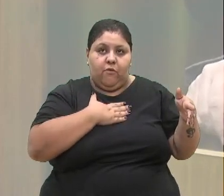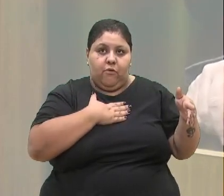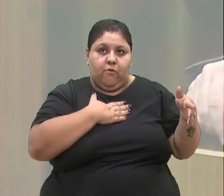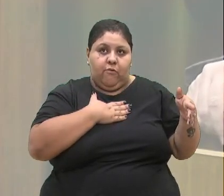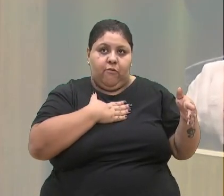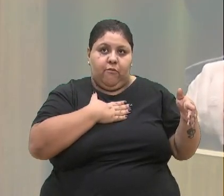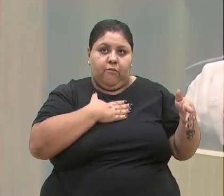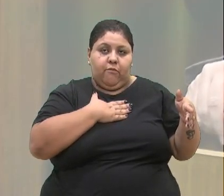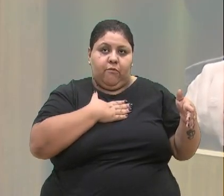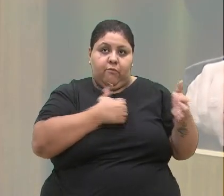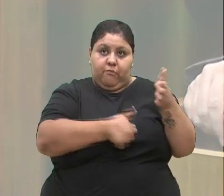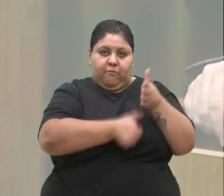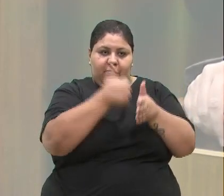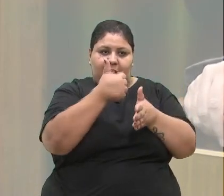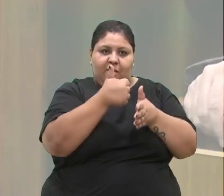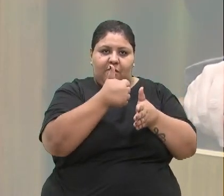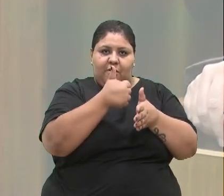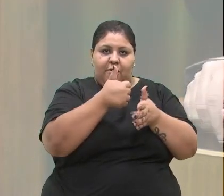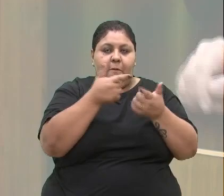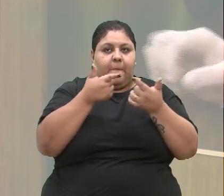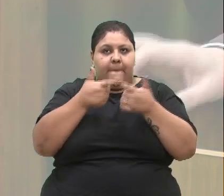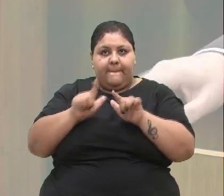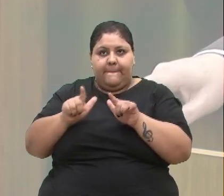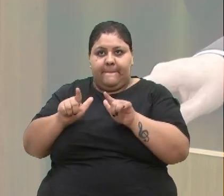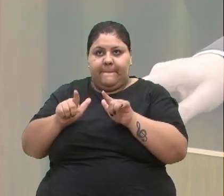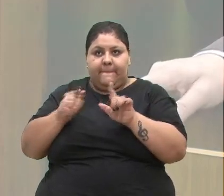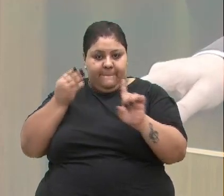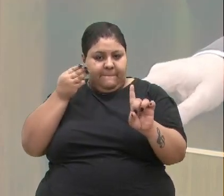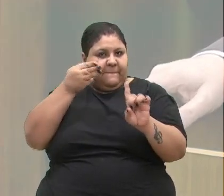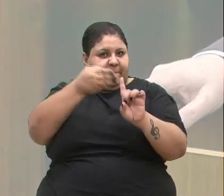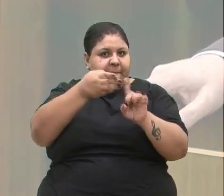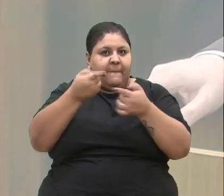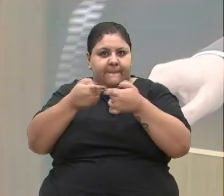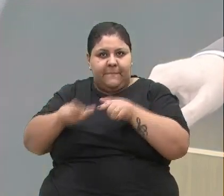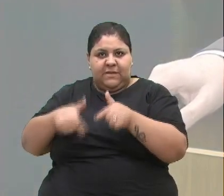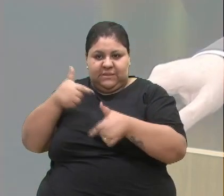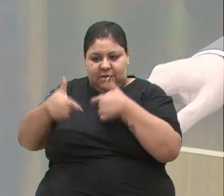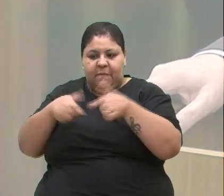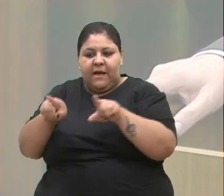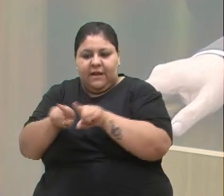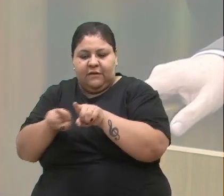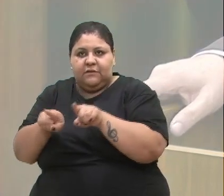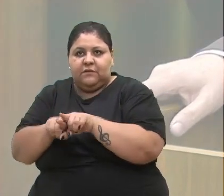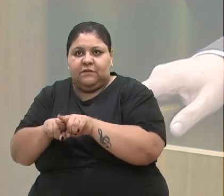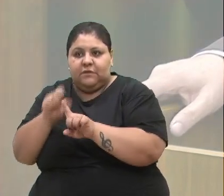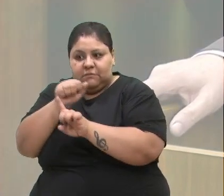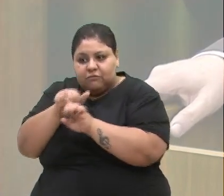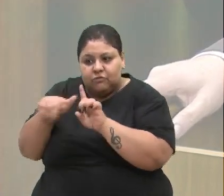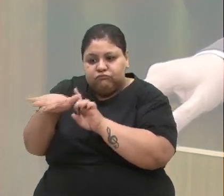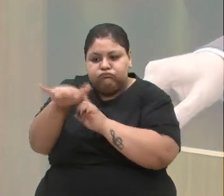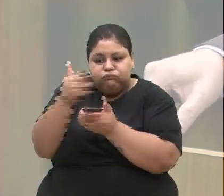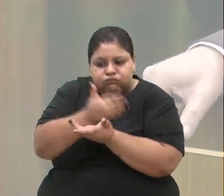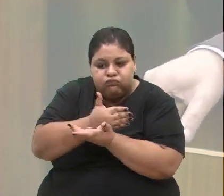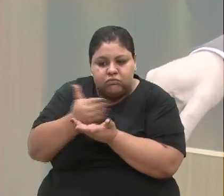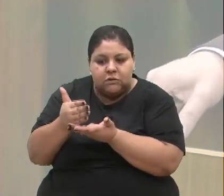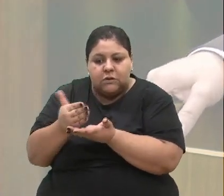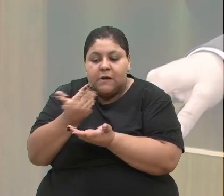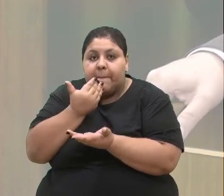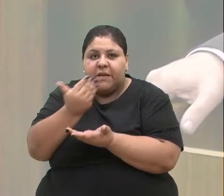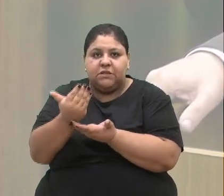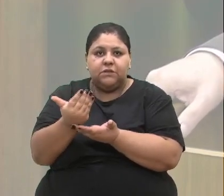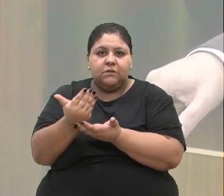vocação, mas trabalho também para isso. E a sociedade começa a aclamar